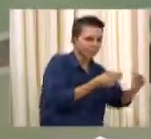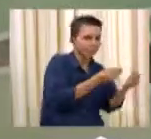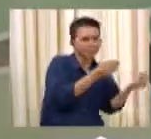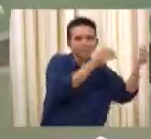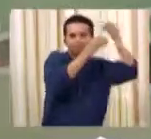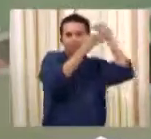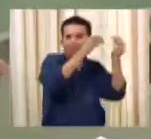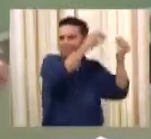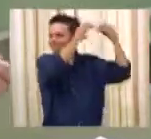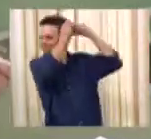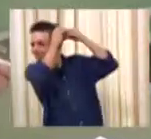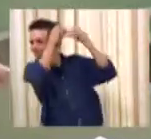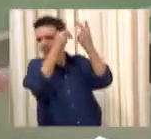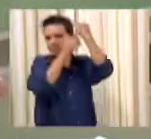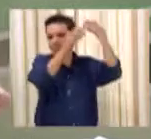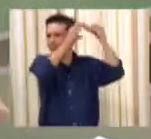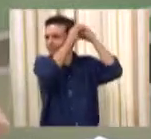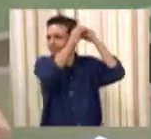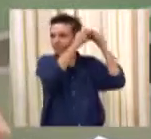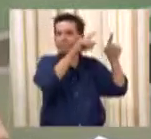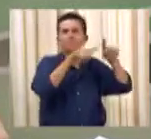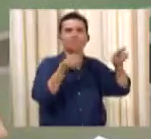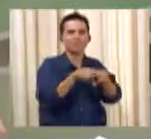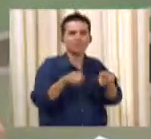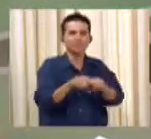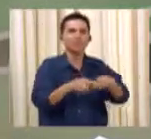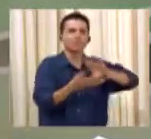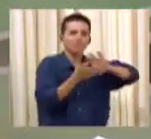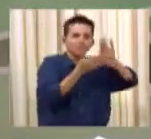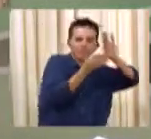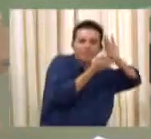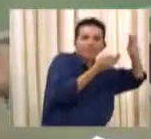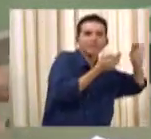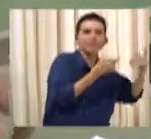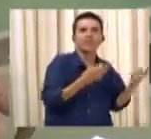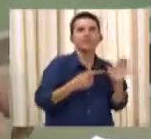e essa externa a gente tem uma imagem para mostrar exatamente como fica. Vamos ver?